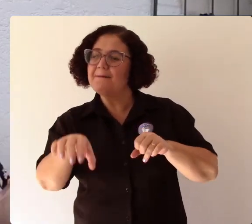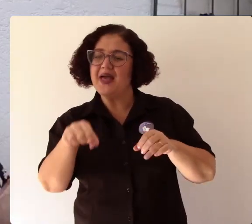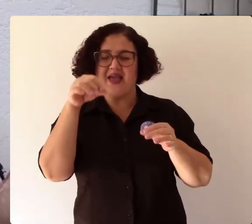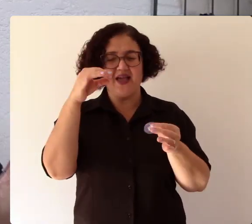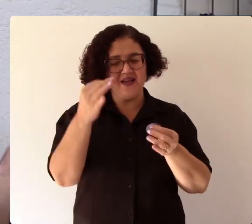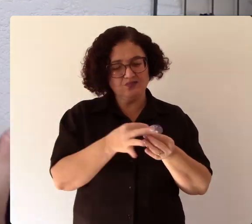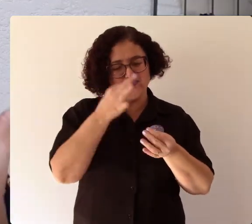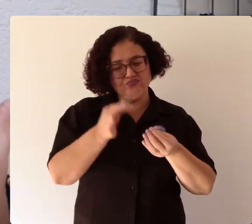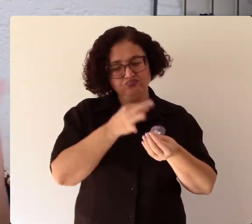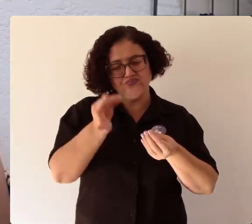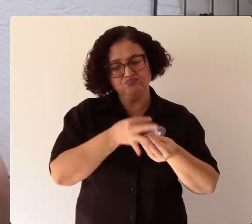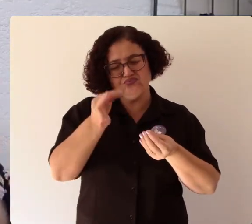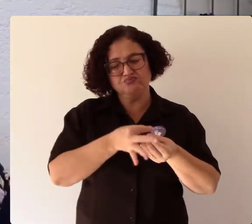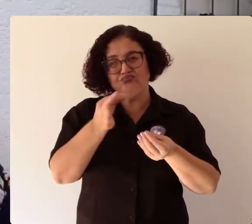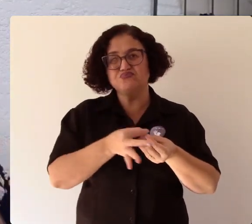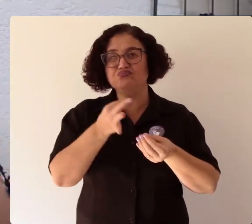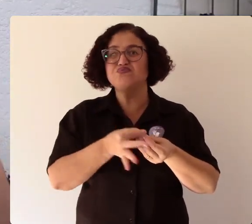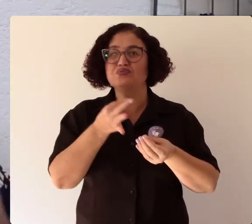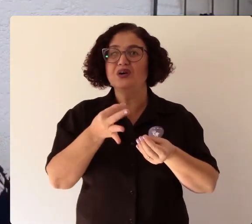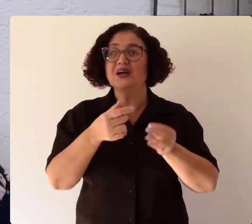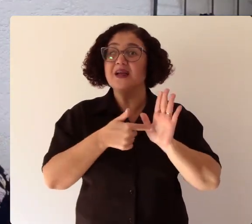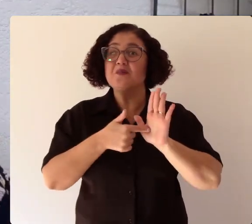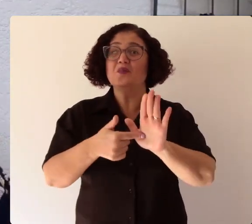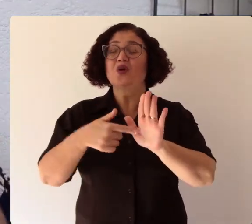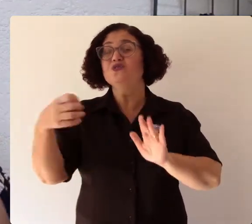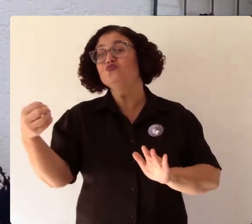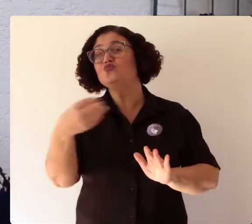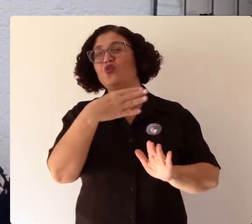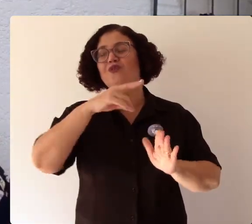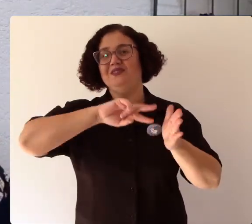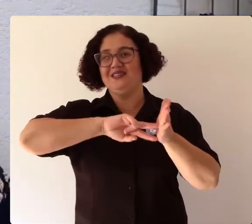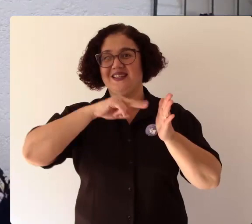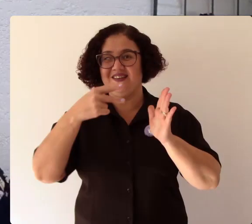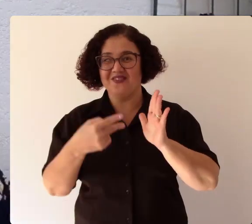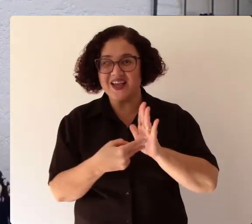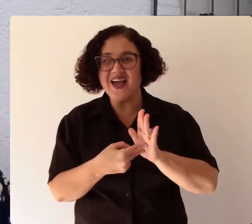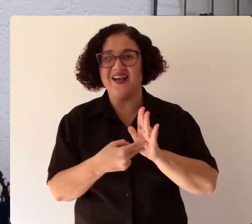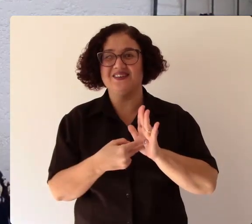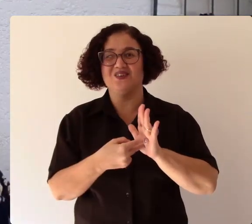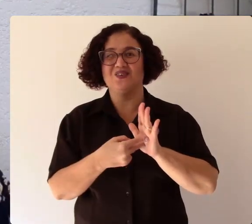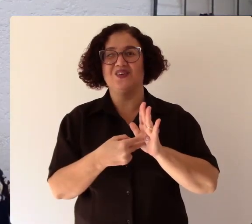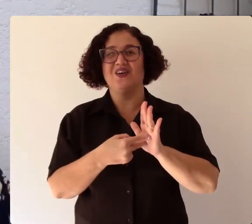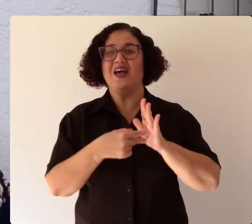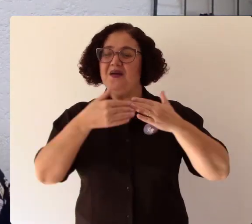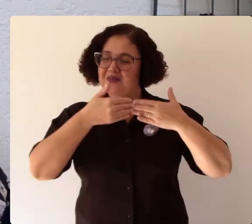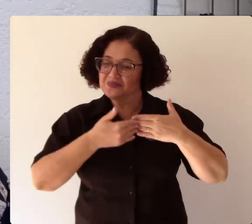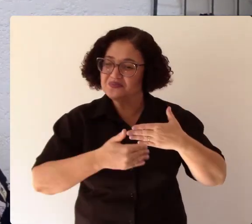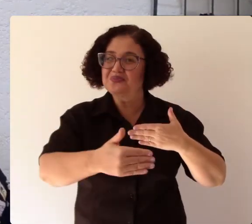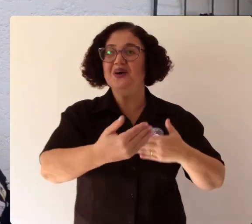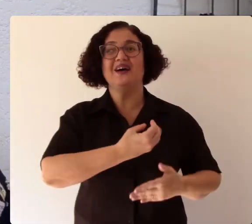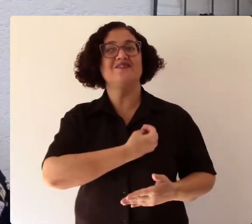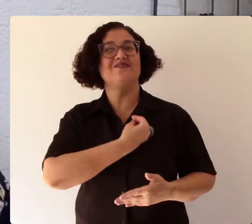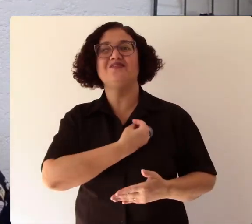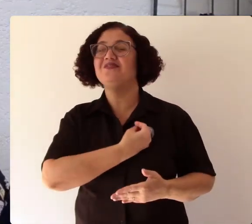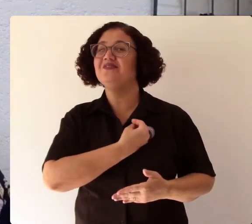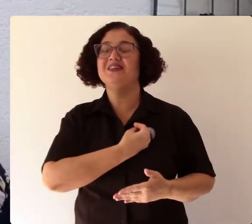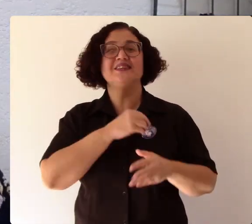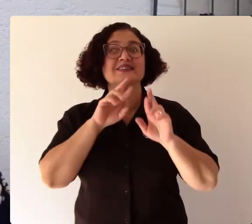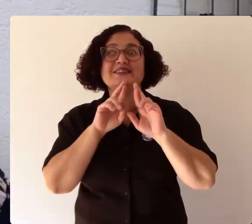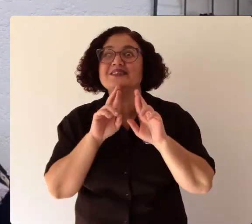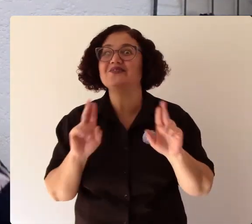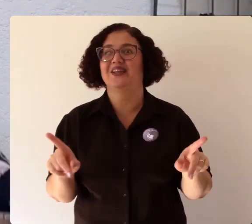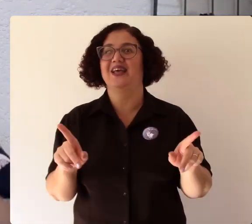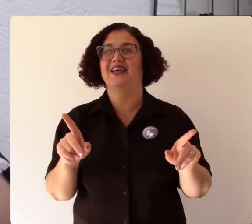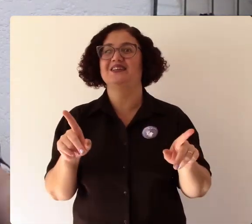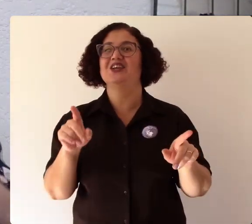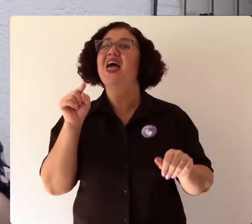ele faz uma trajetória singular de vida isso é saúde mental a